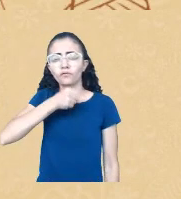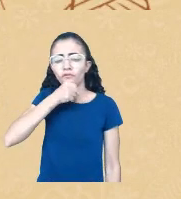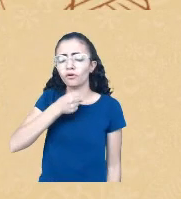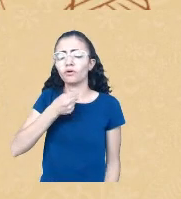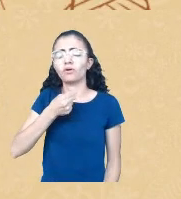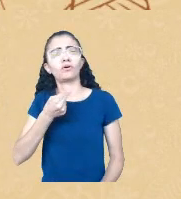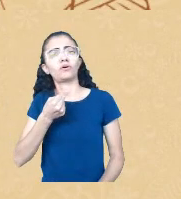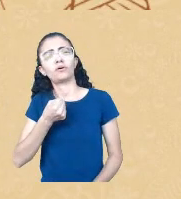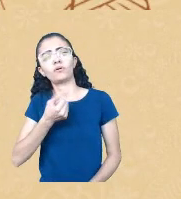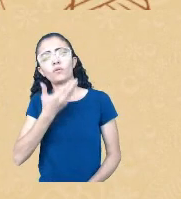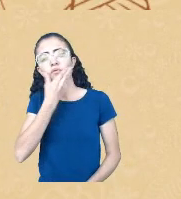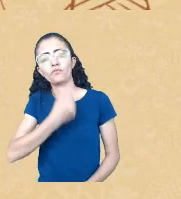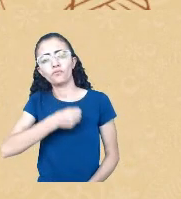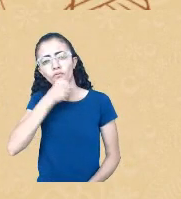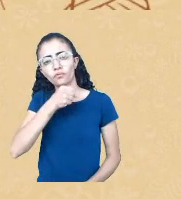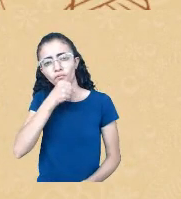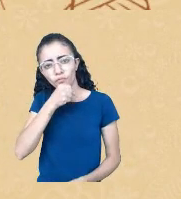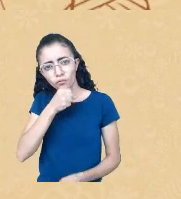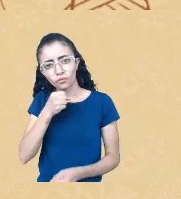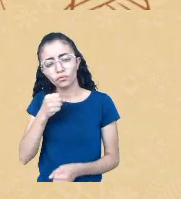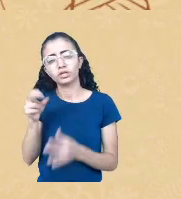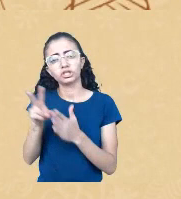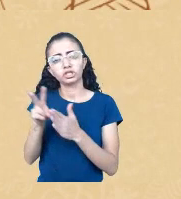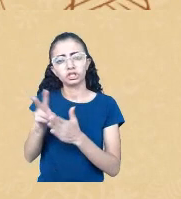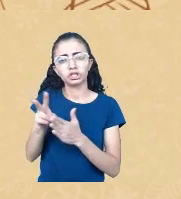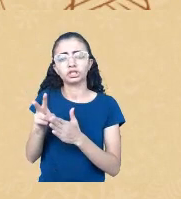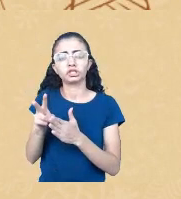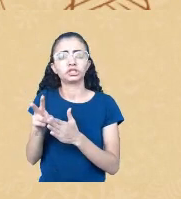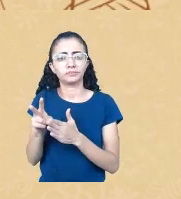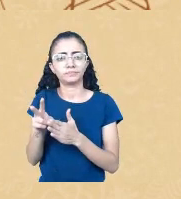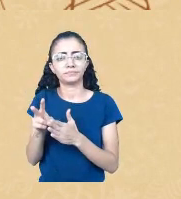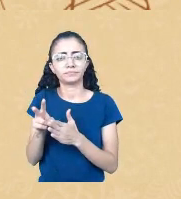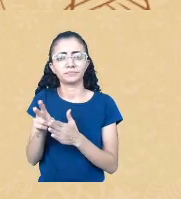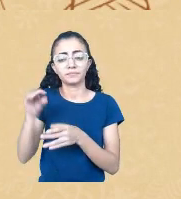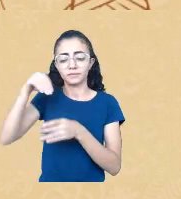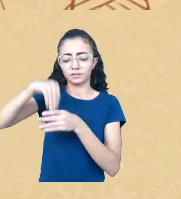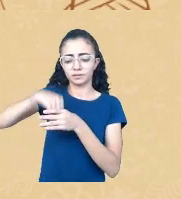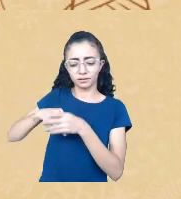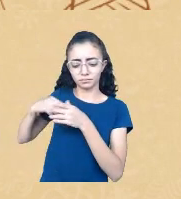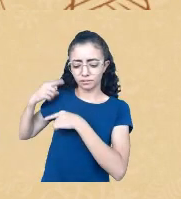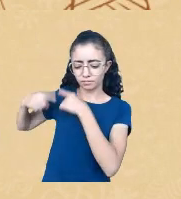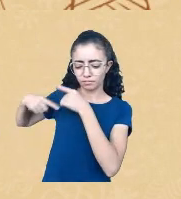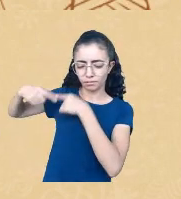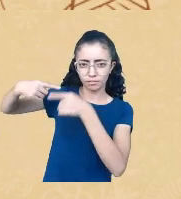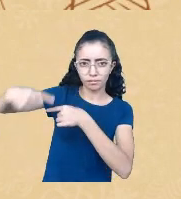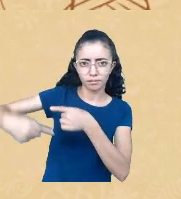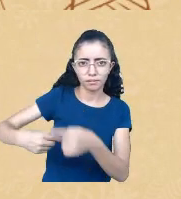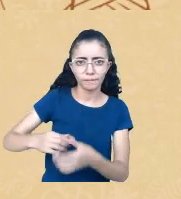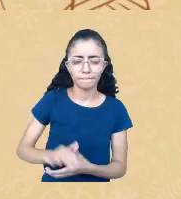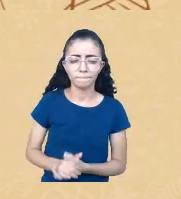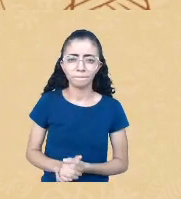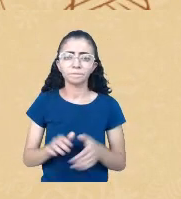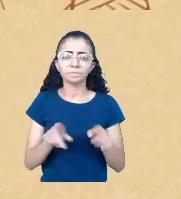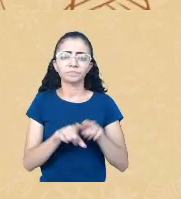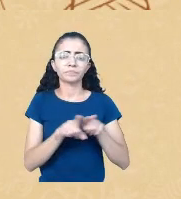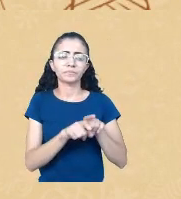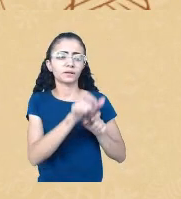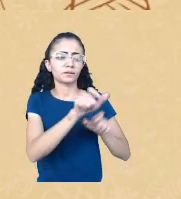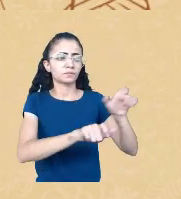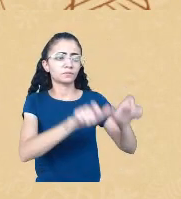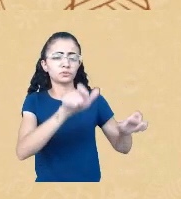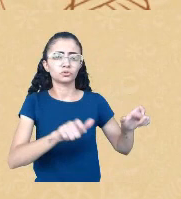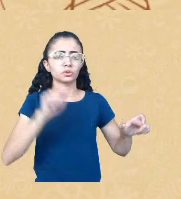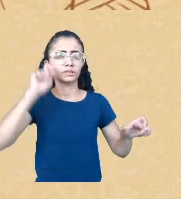estruturais da população branca no nosso território, assim como a população negra, né, tendo parentes brancos, eventualmente, ou